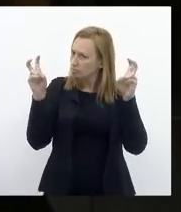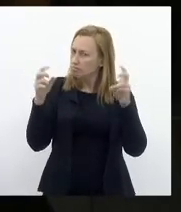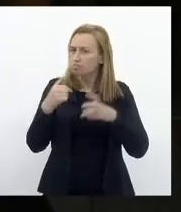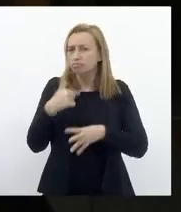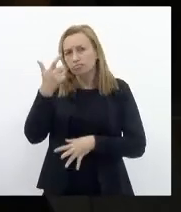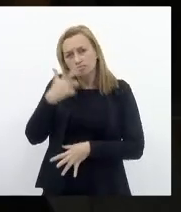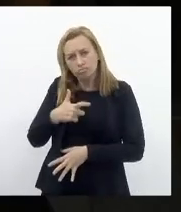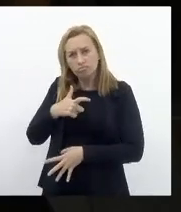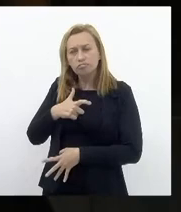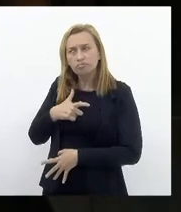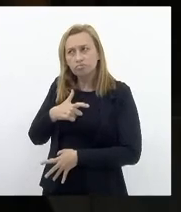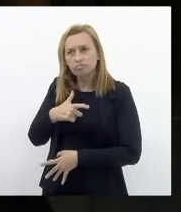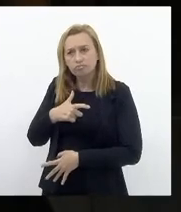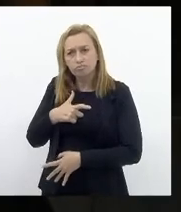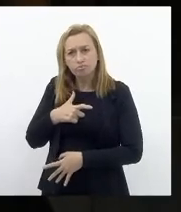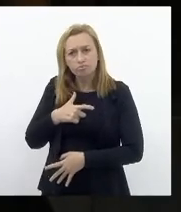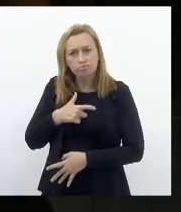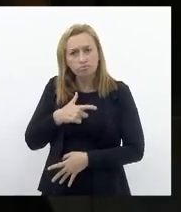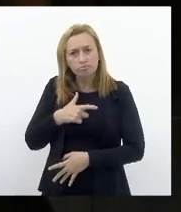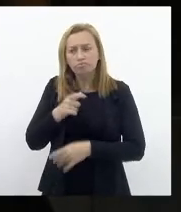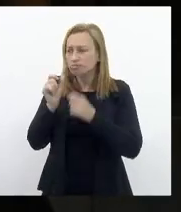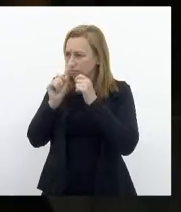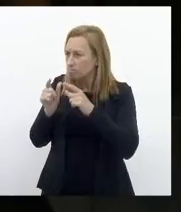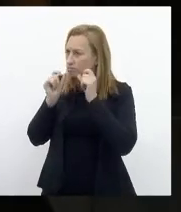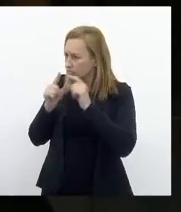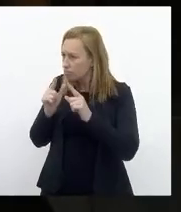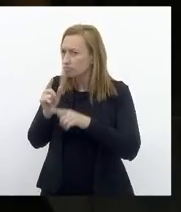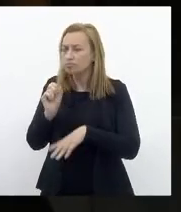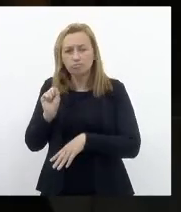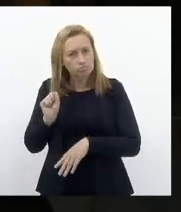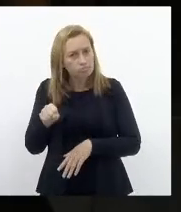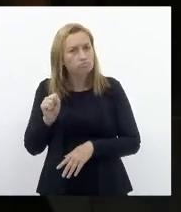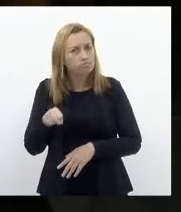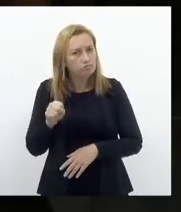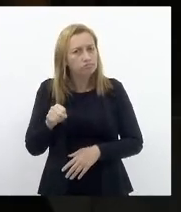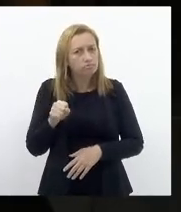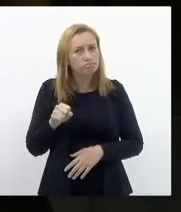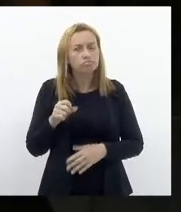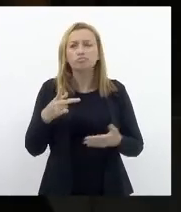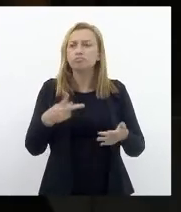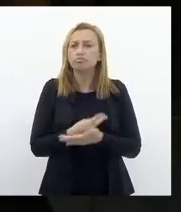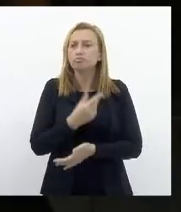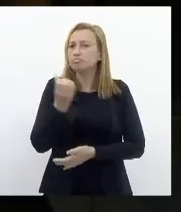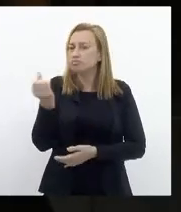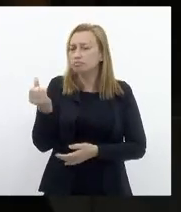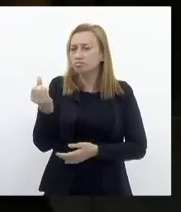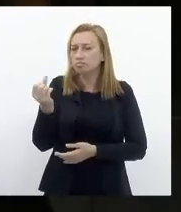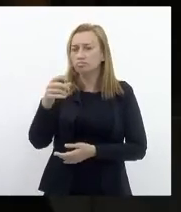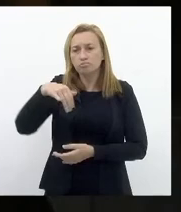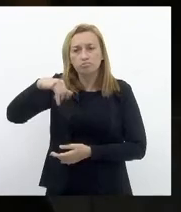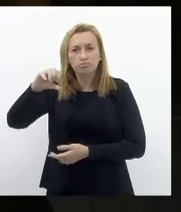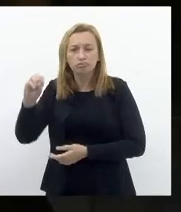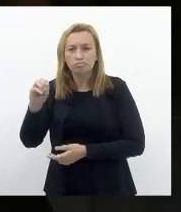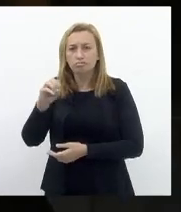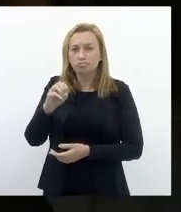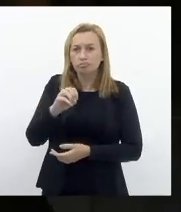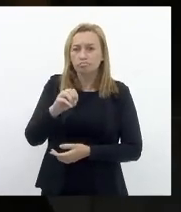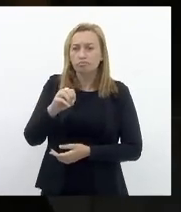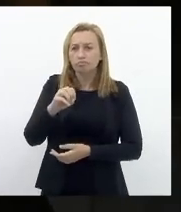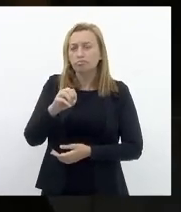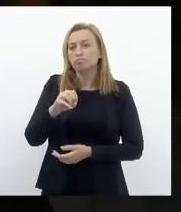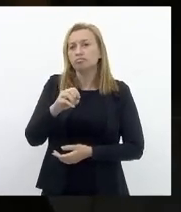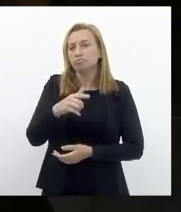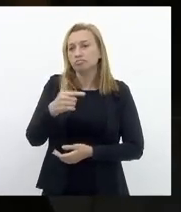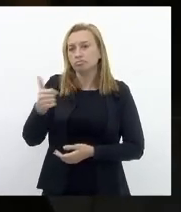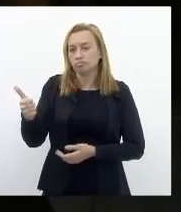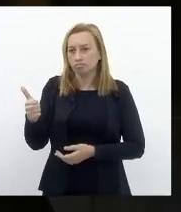daqueles Eu sou daqueles Que critiquei E critico Duramente O que aconteceu No dia 6 de maio De 2021 Acho